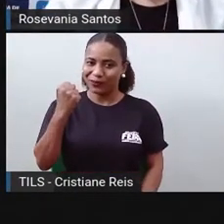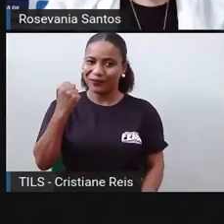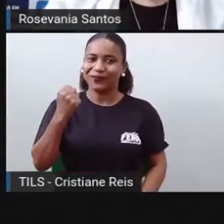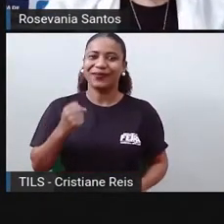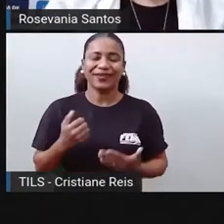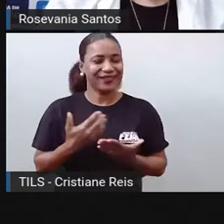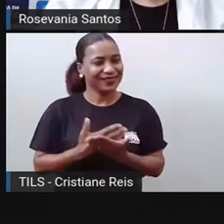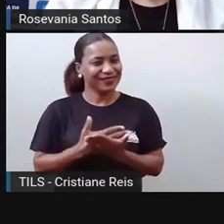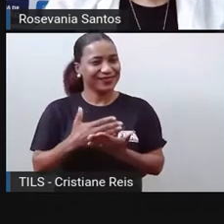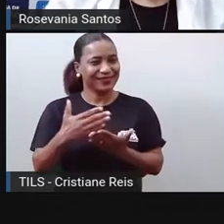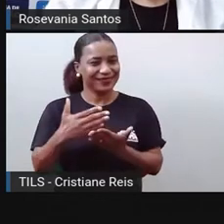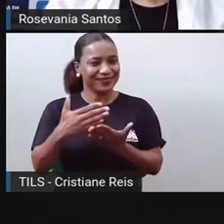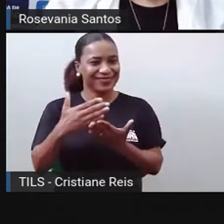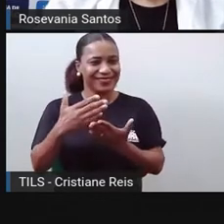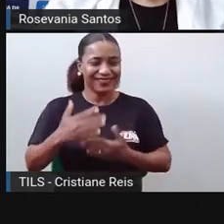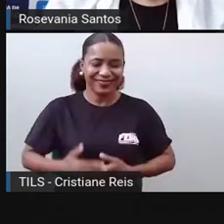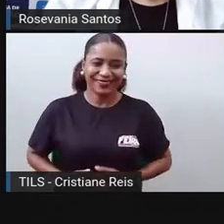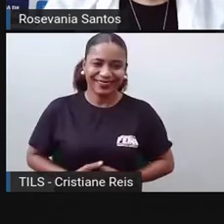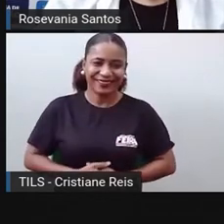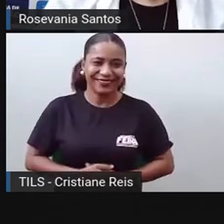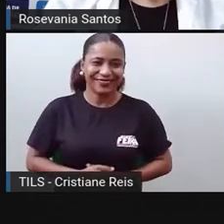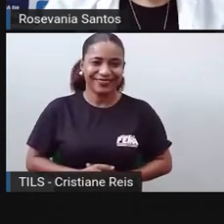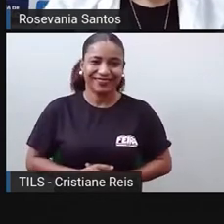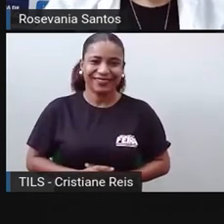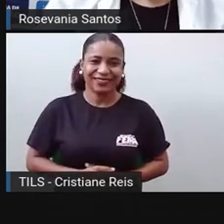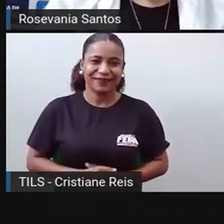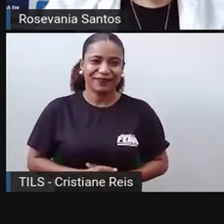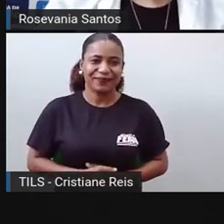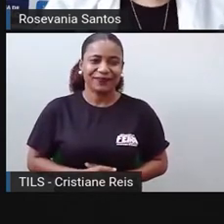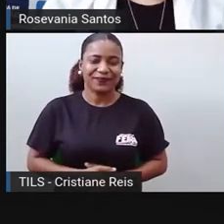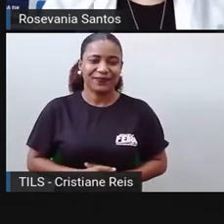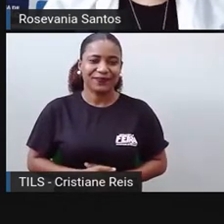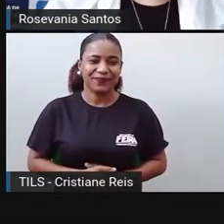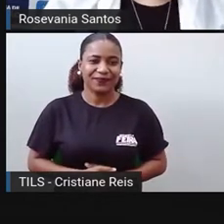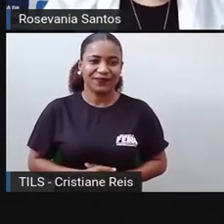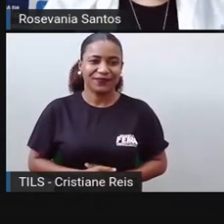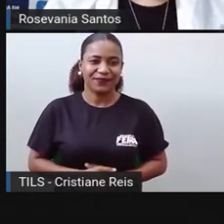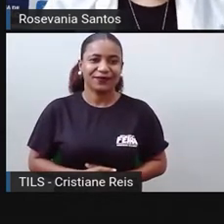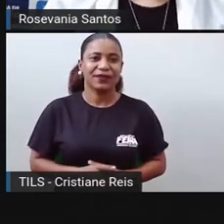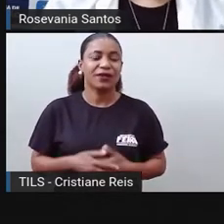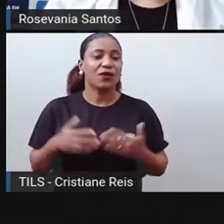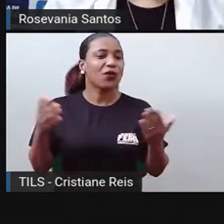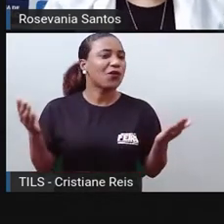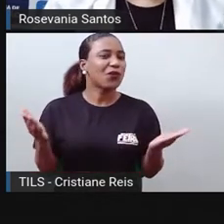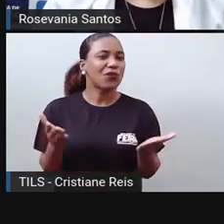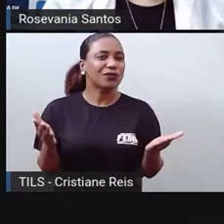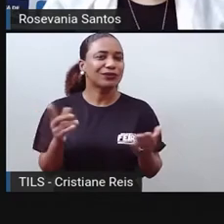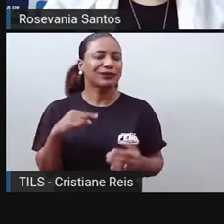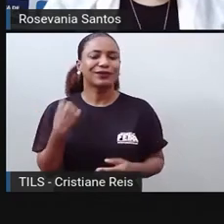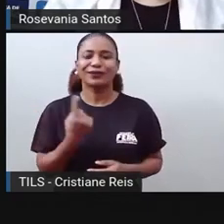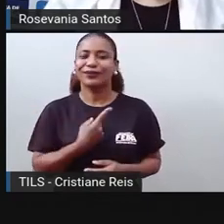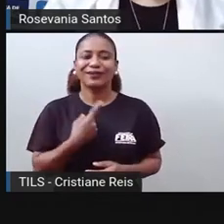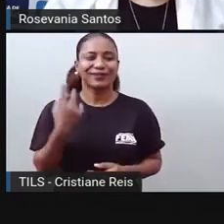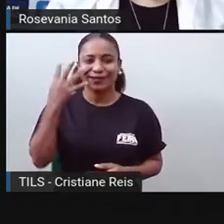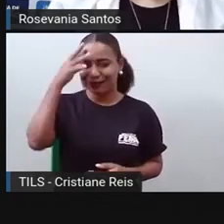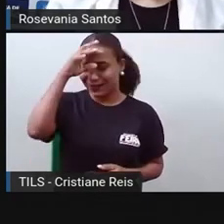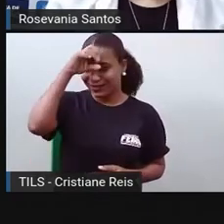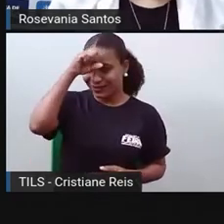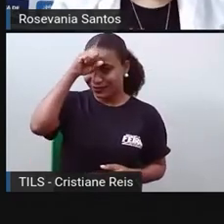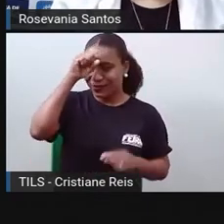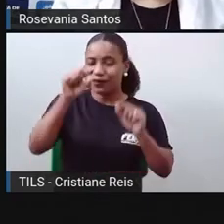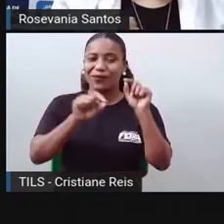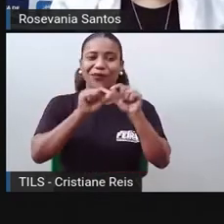Vamos lá para a nossa próxima aula. Então, qual será o tema da aula de hoje? Uma vez que a gente vem